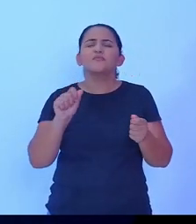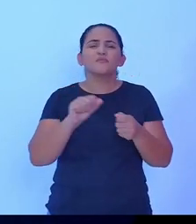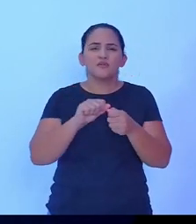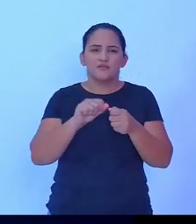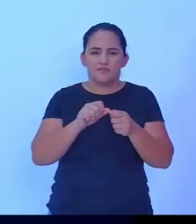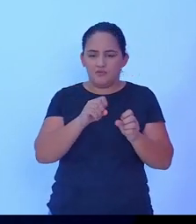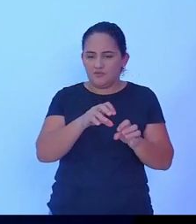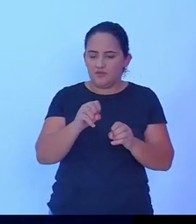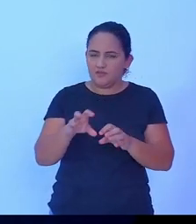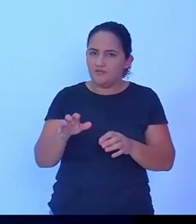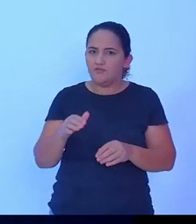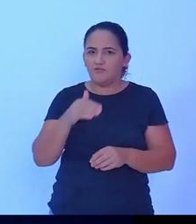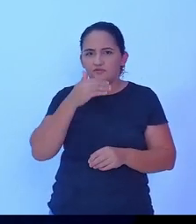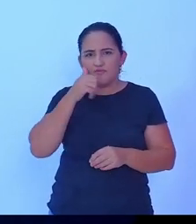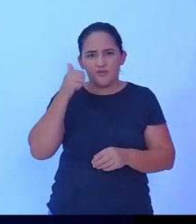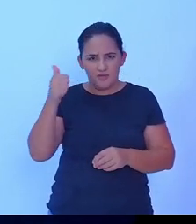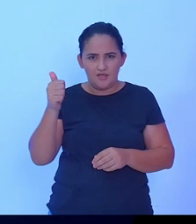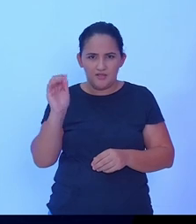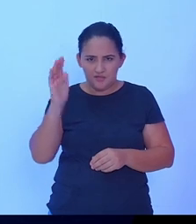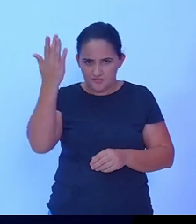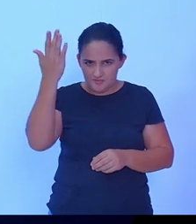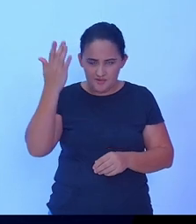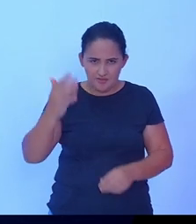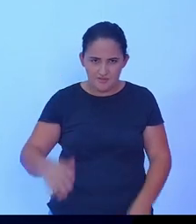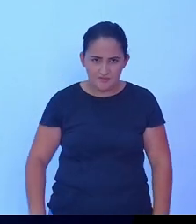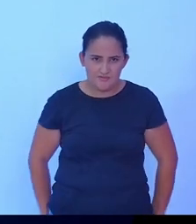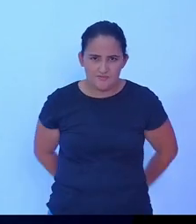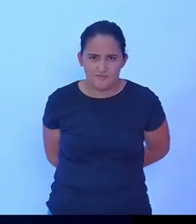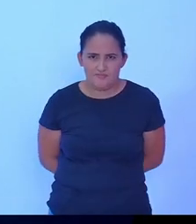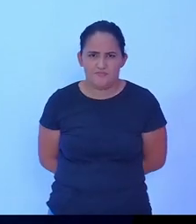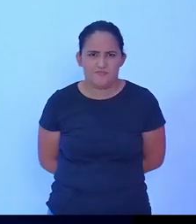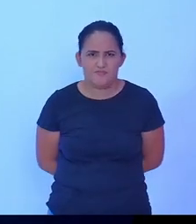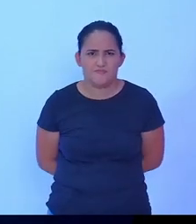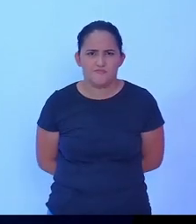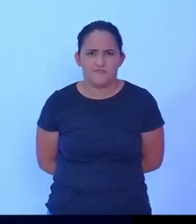mais um minuto ainda quer usar ele